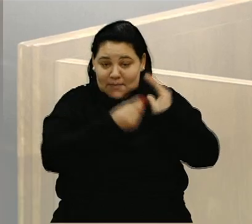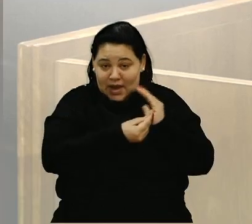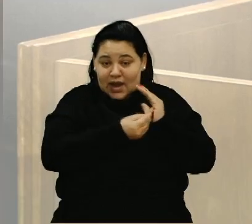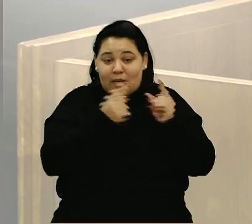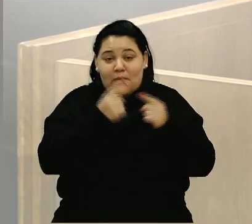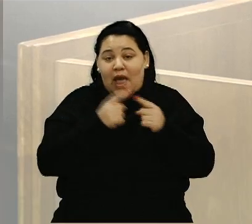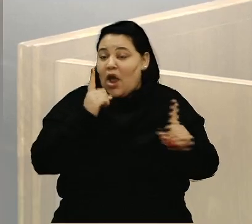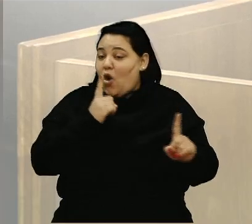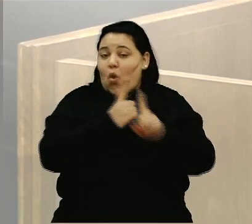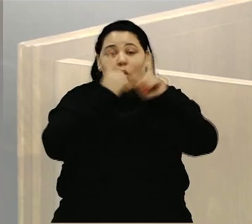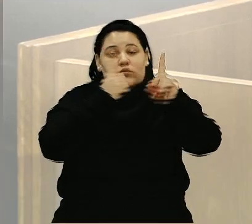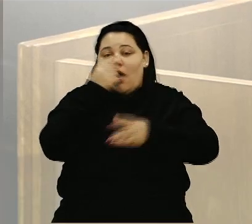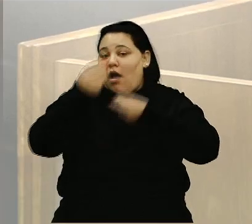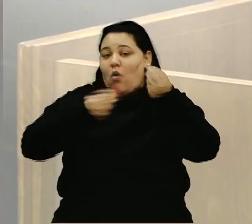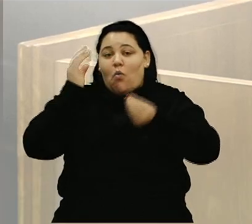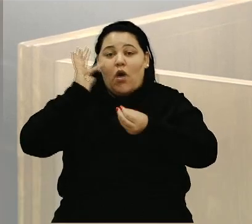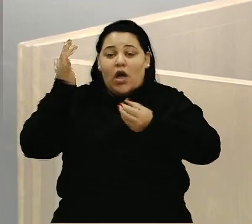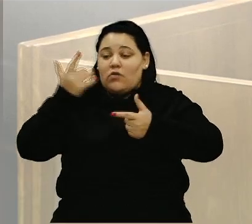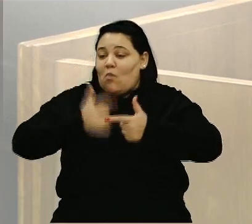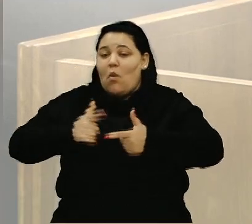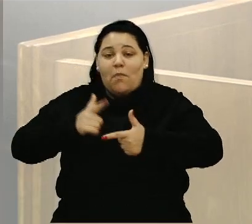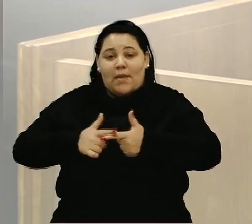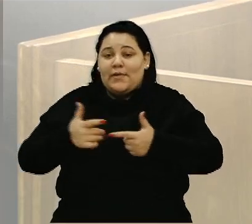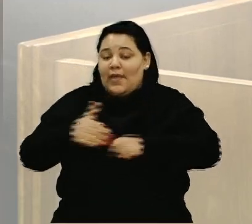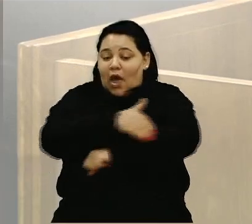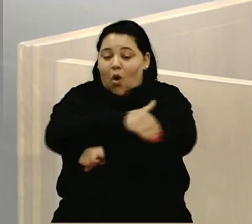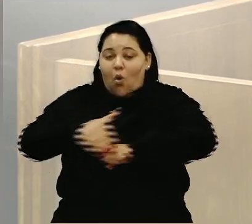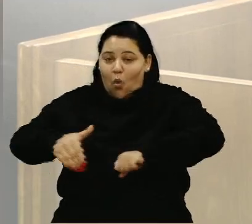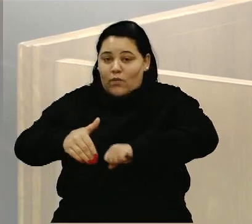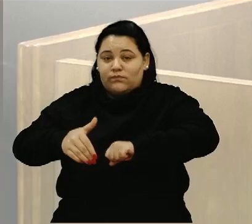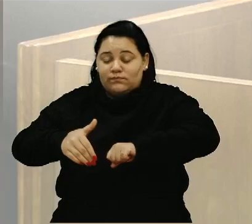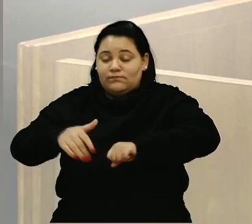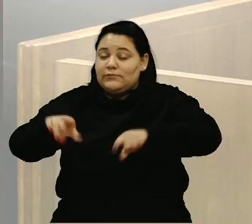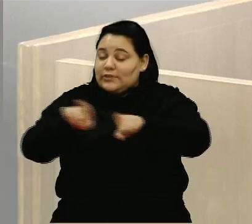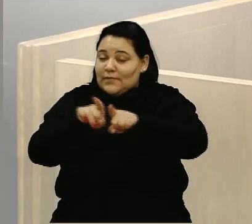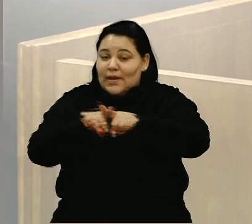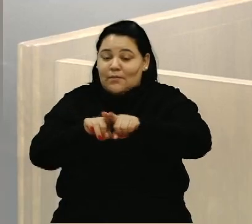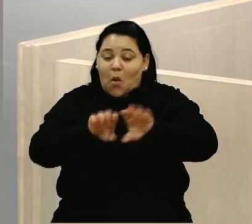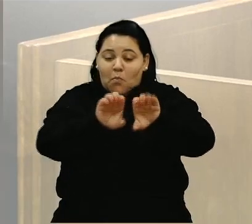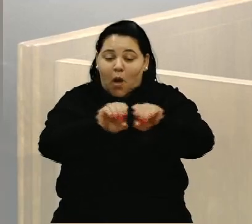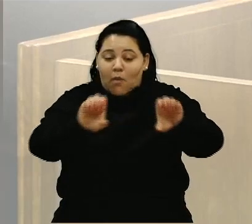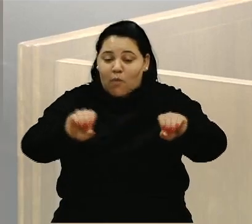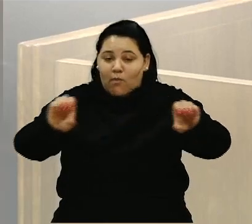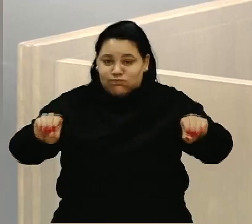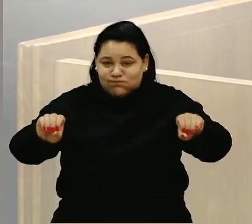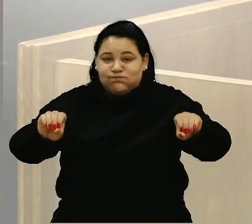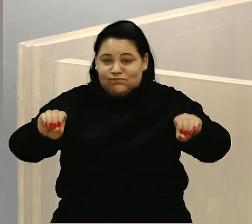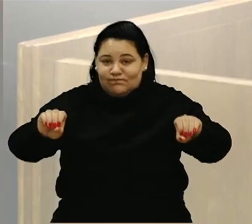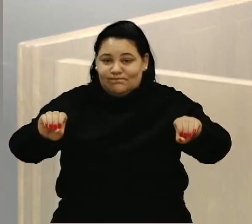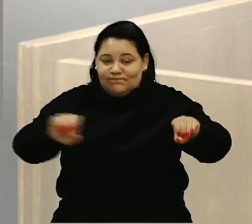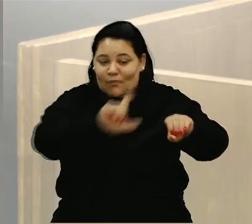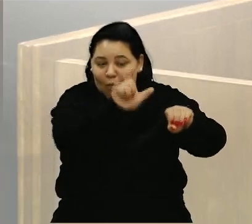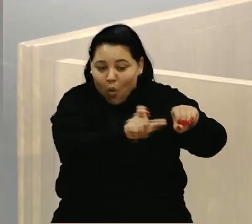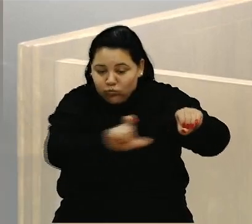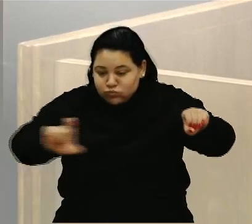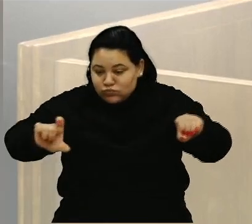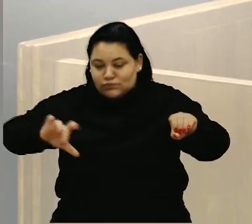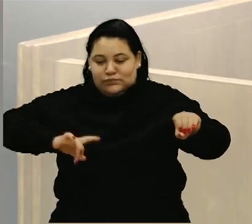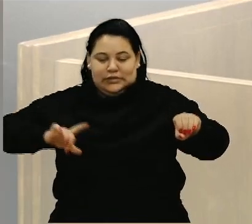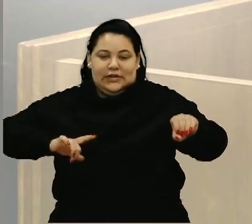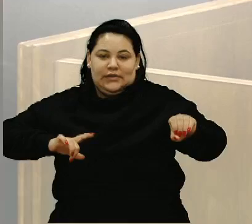saída e o saneamento tenha pelo menos